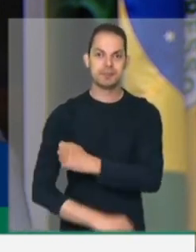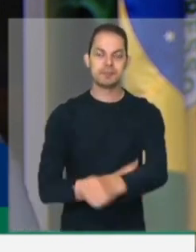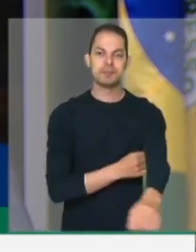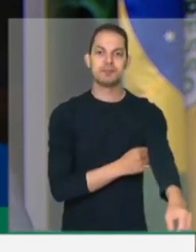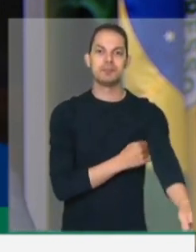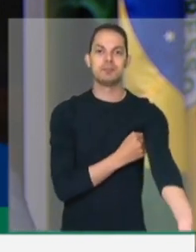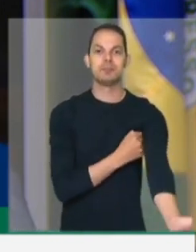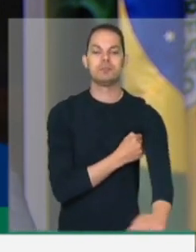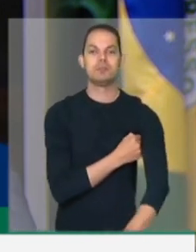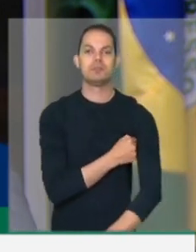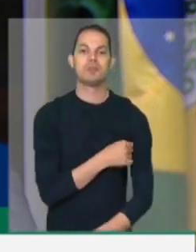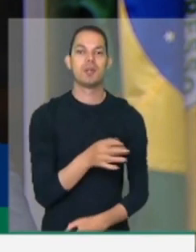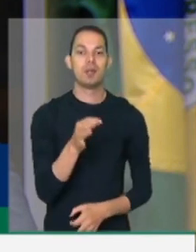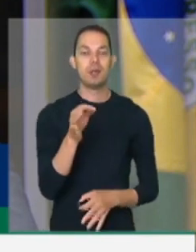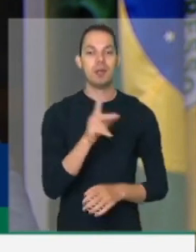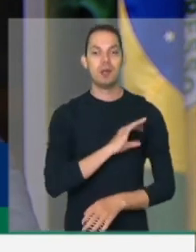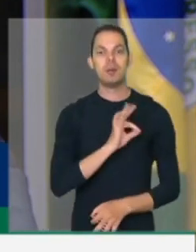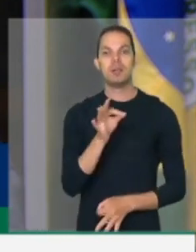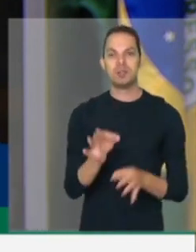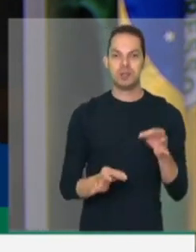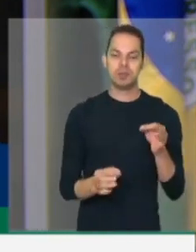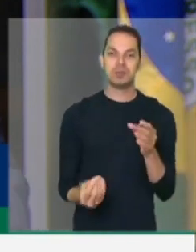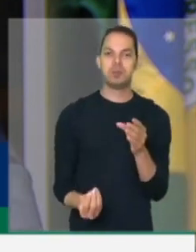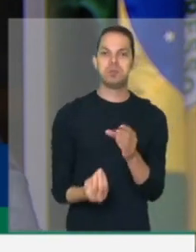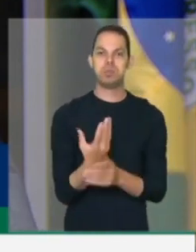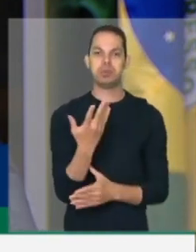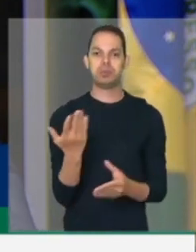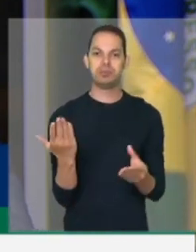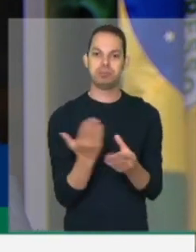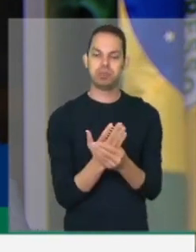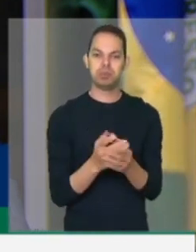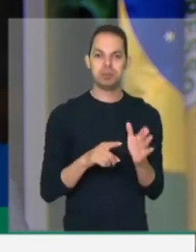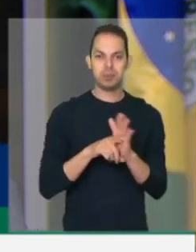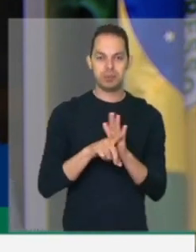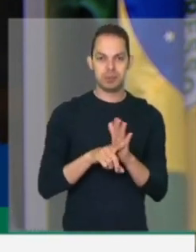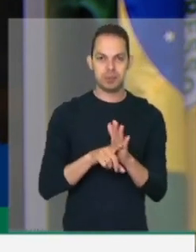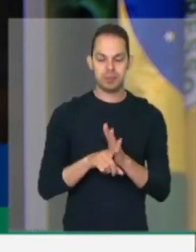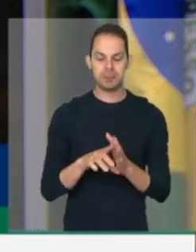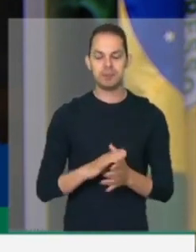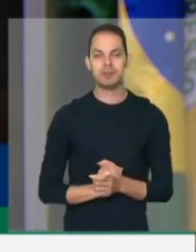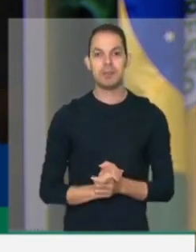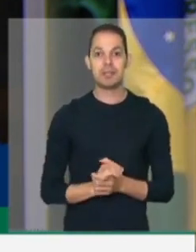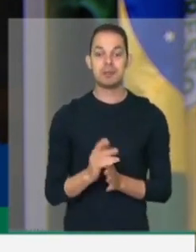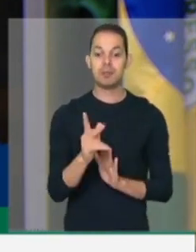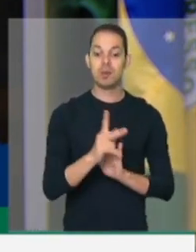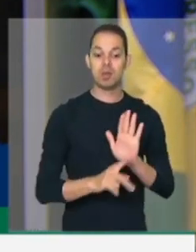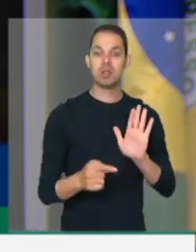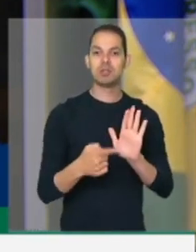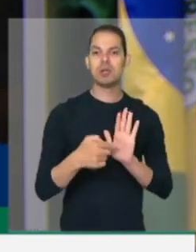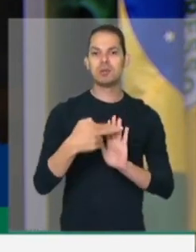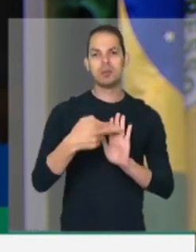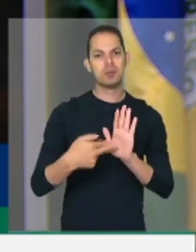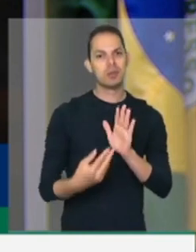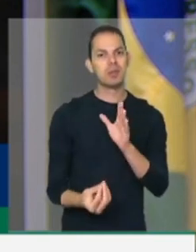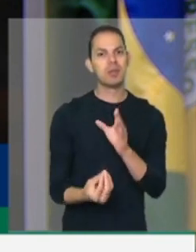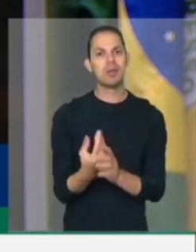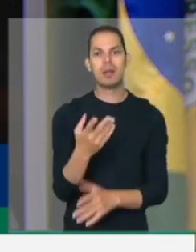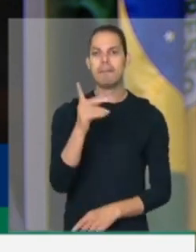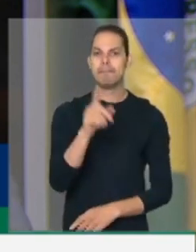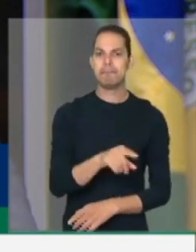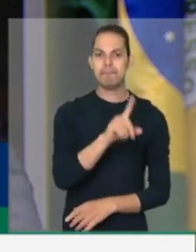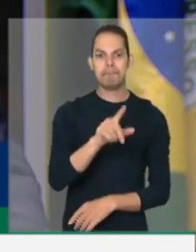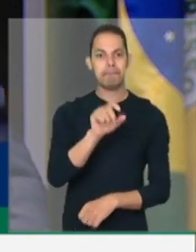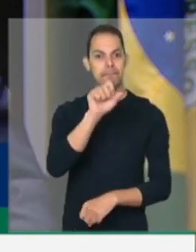cabe instaurar inquéritos. E esse projeto vem para regulamentar isso e dar um basta